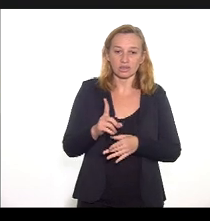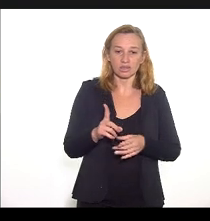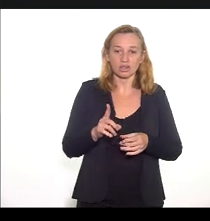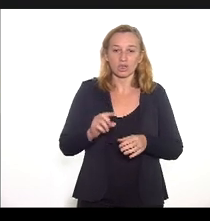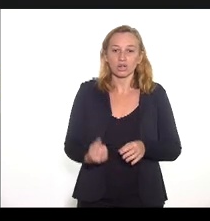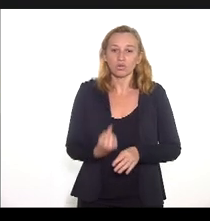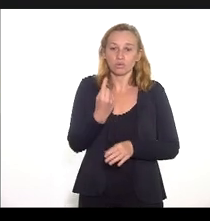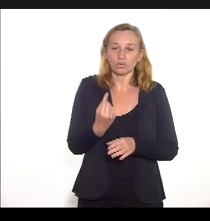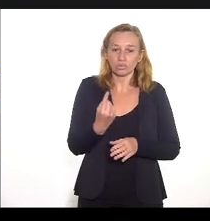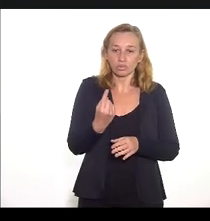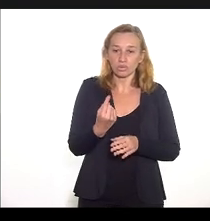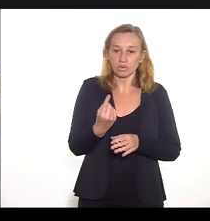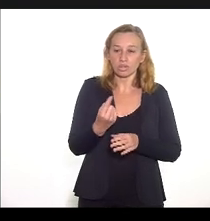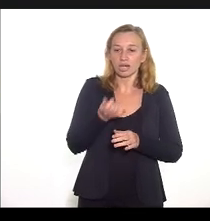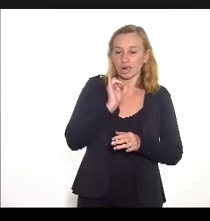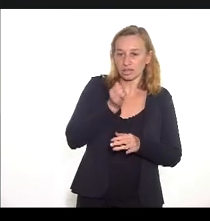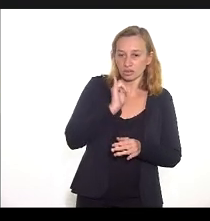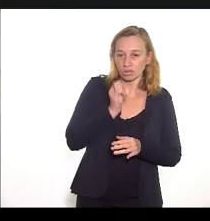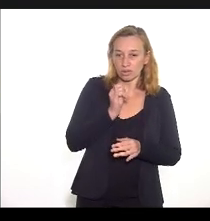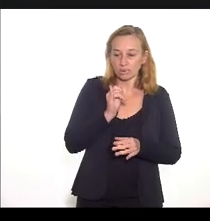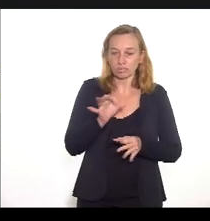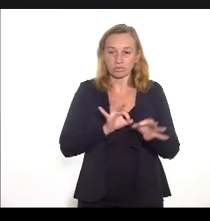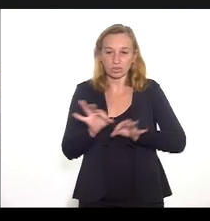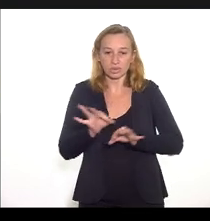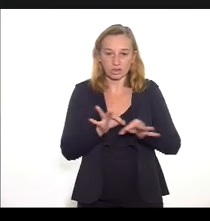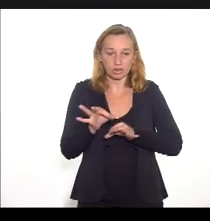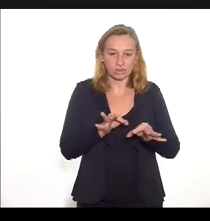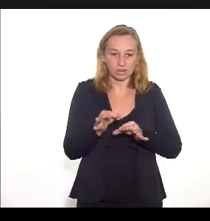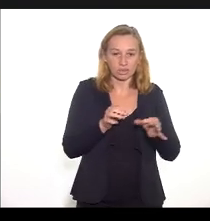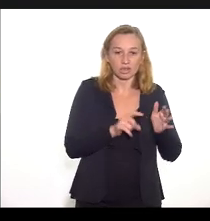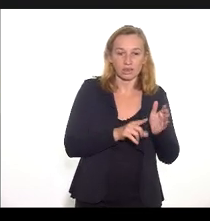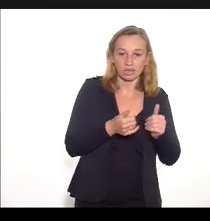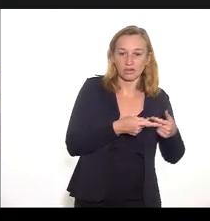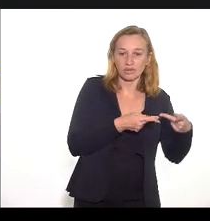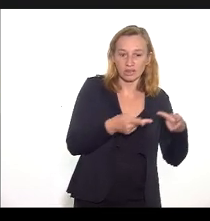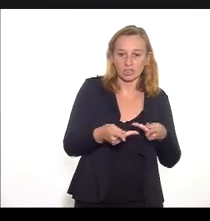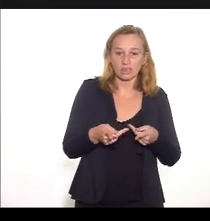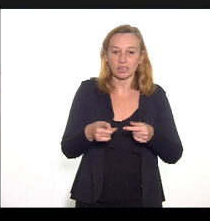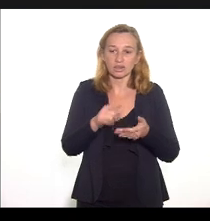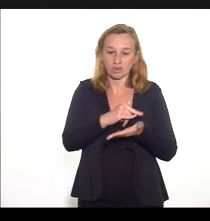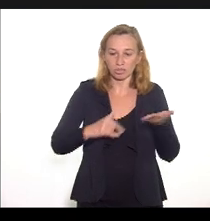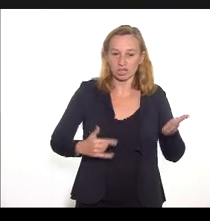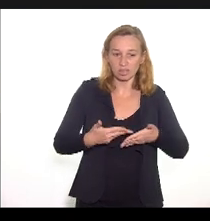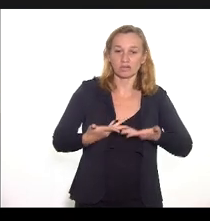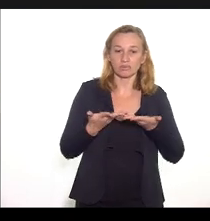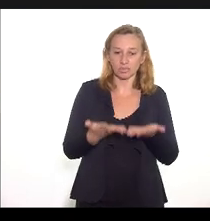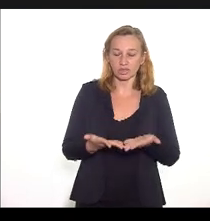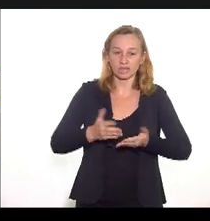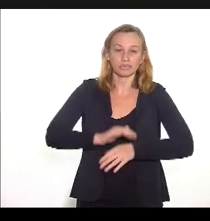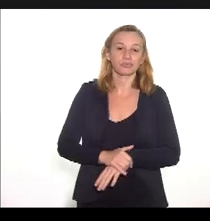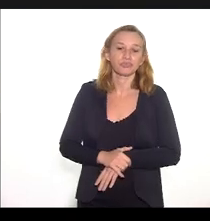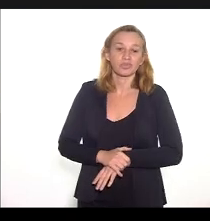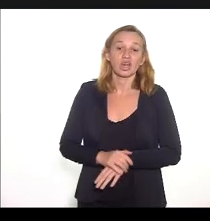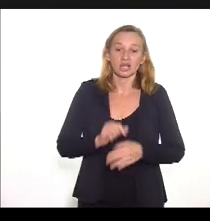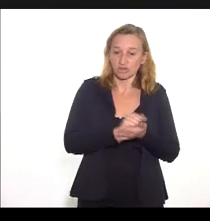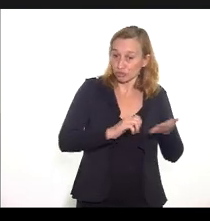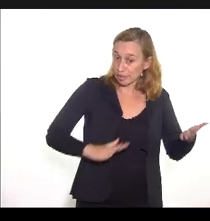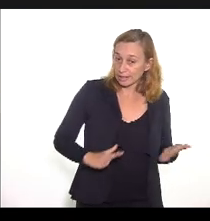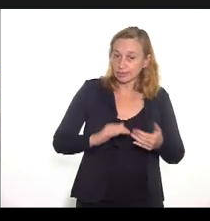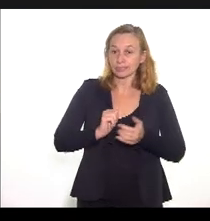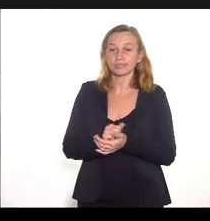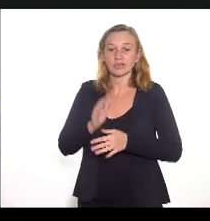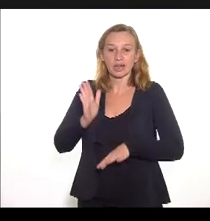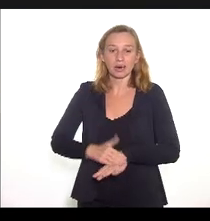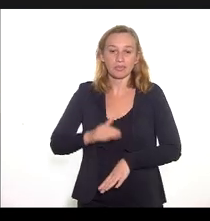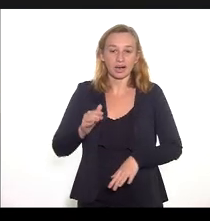relatório de auditoria, é elaborado, com o que foi observado na visita em loco e na documentação apresentada. Essa atividade é